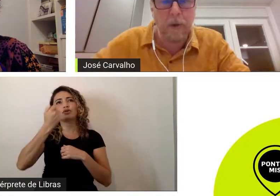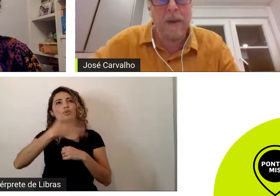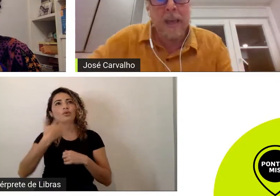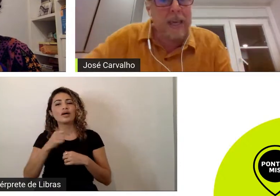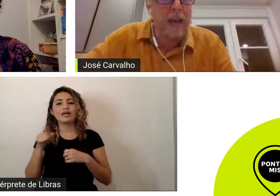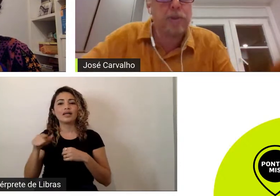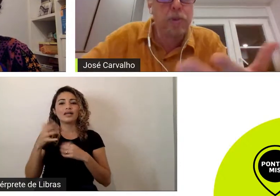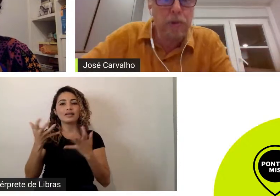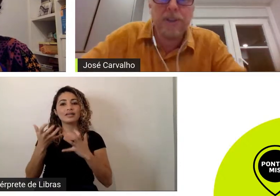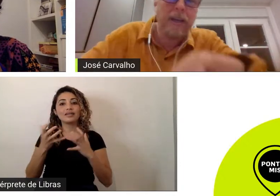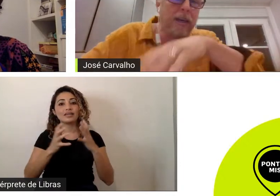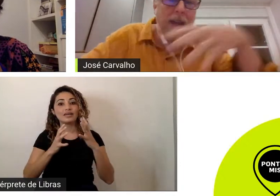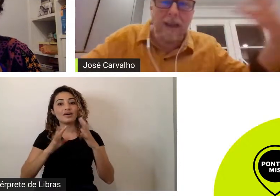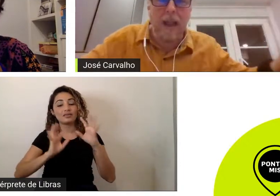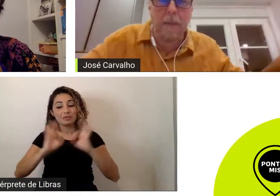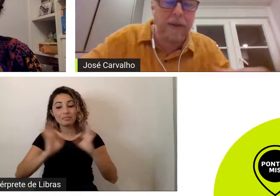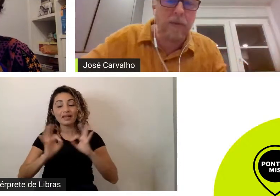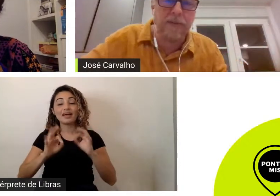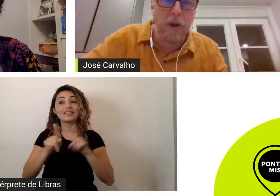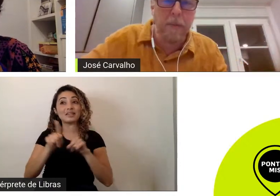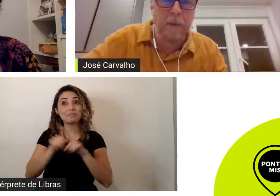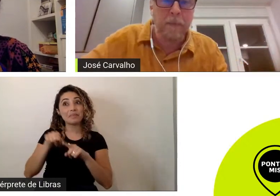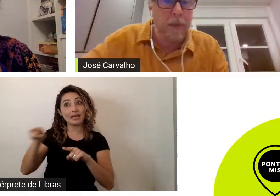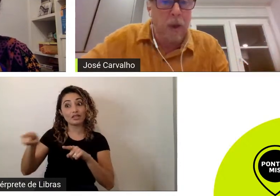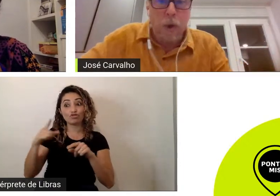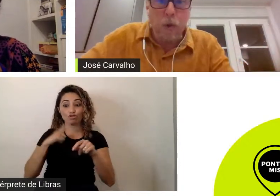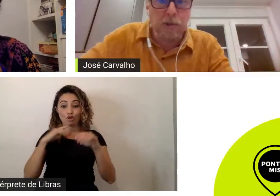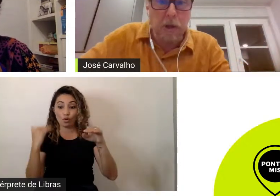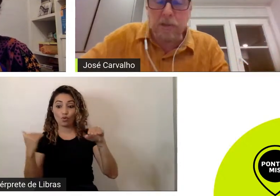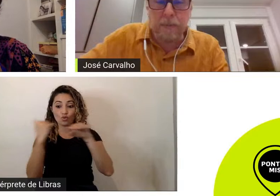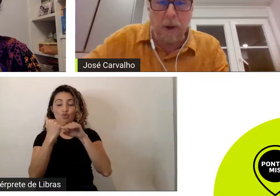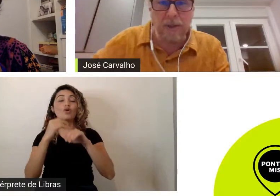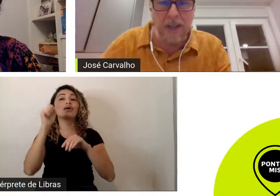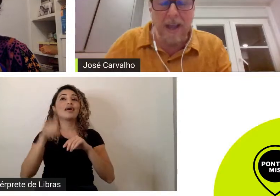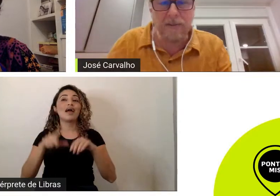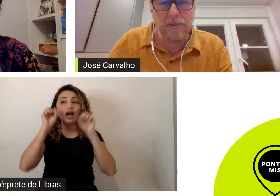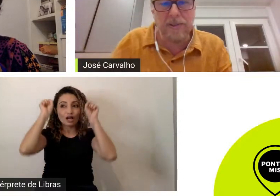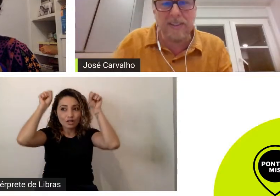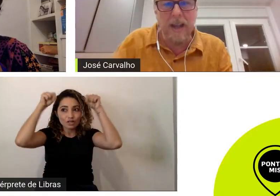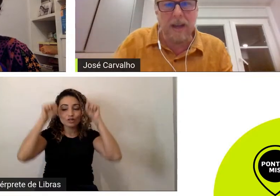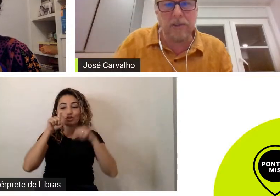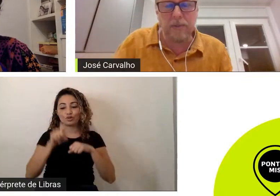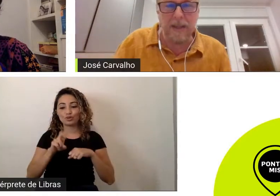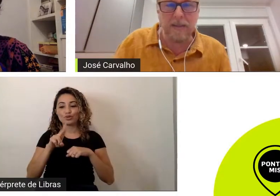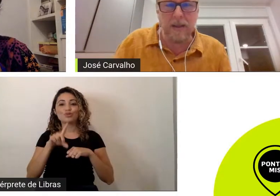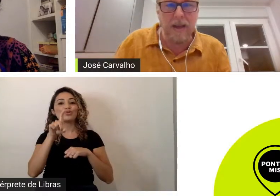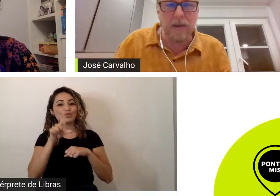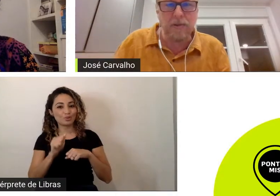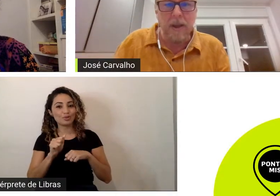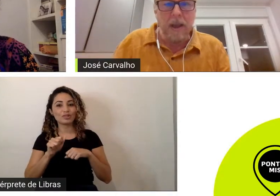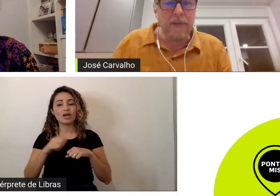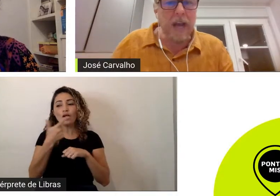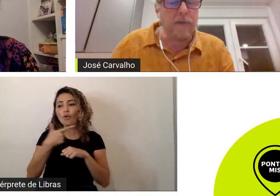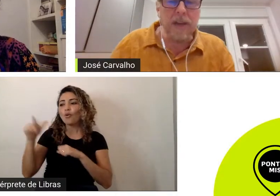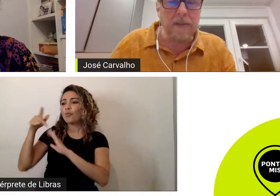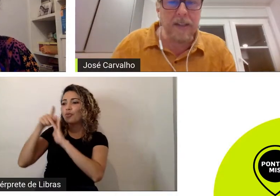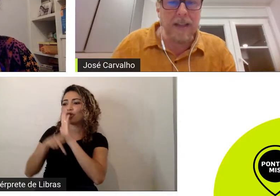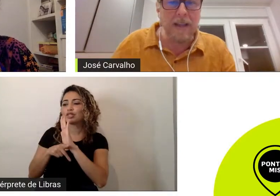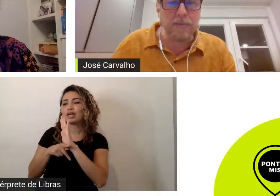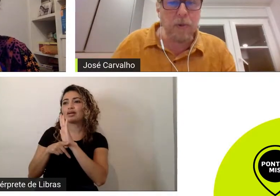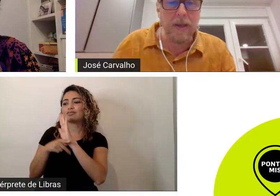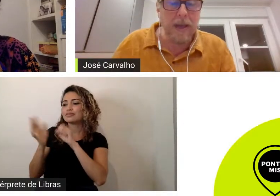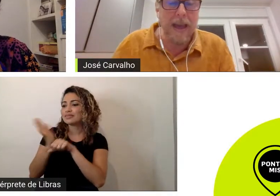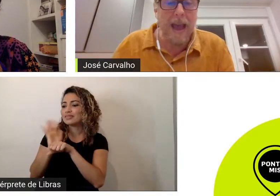interrompeu e a Xuxa que naquela época era um fenômeno os outros projetos de cineastas brasileiros ficavam